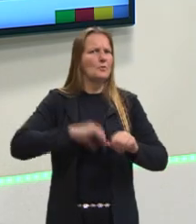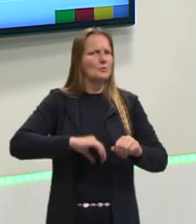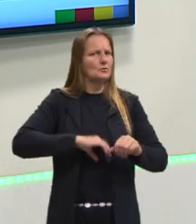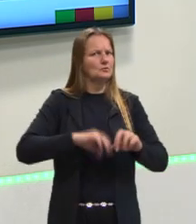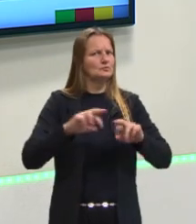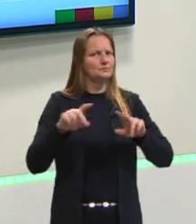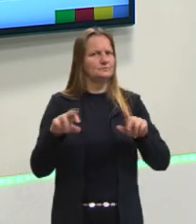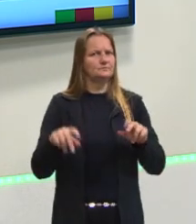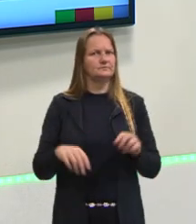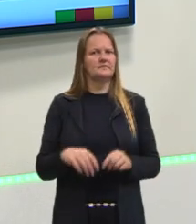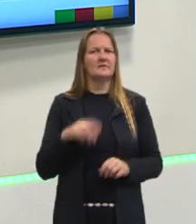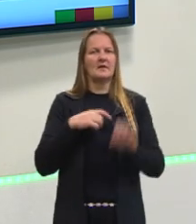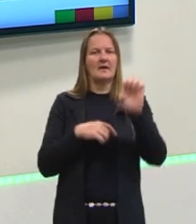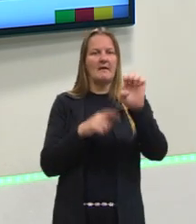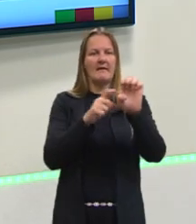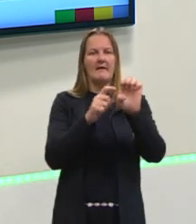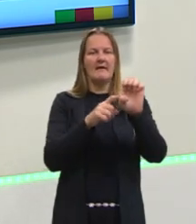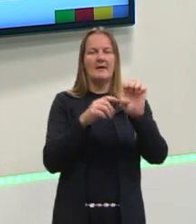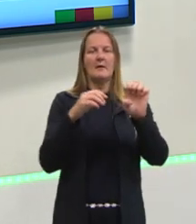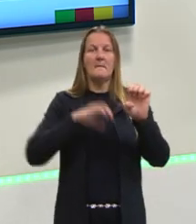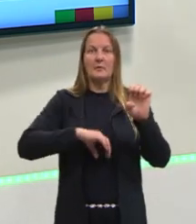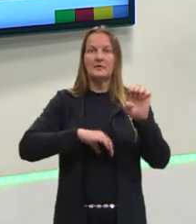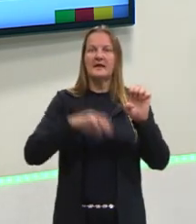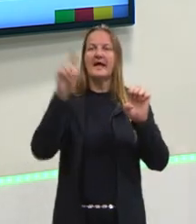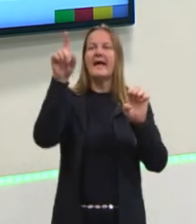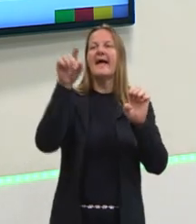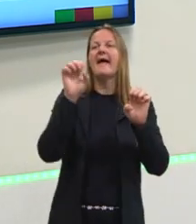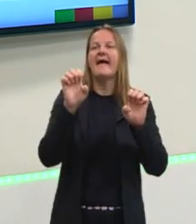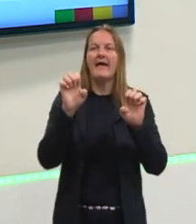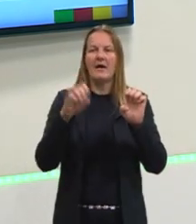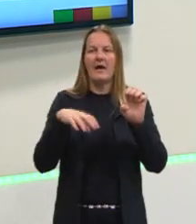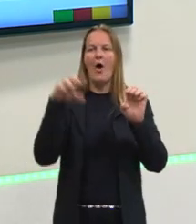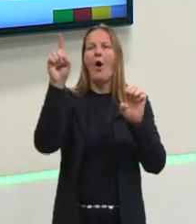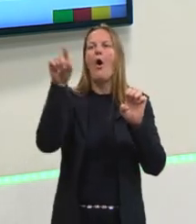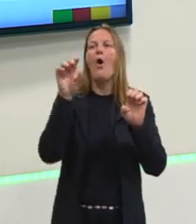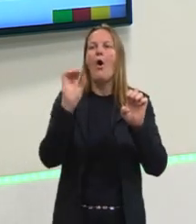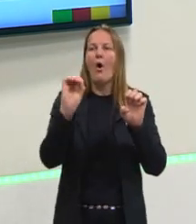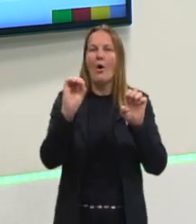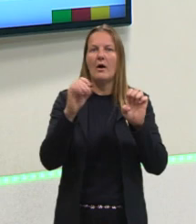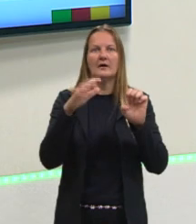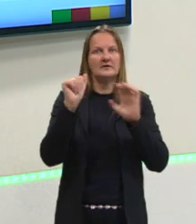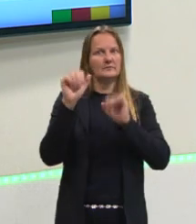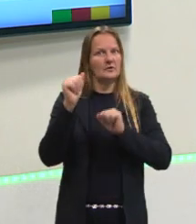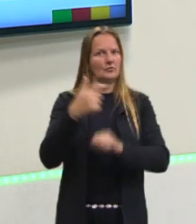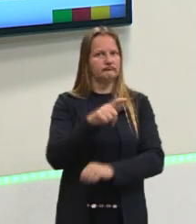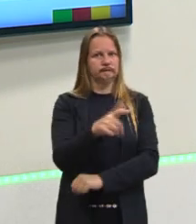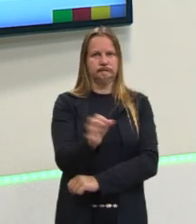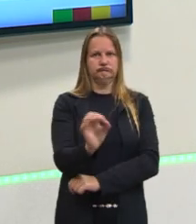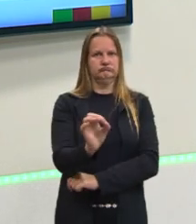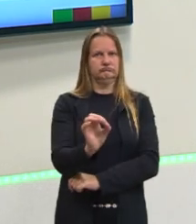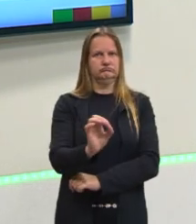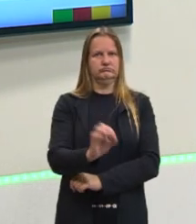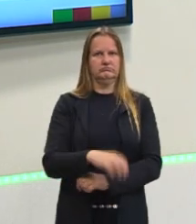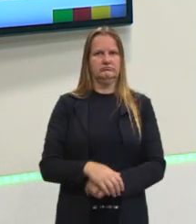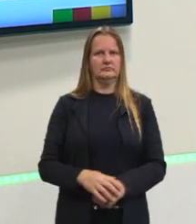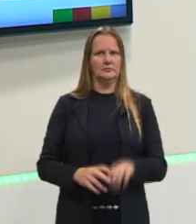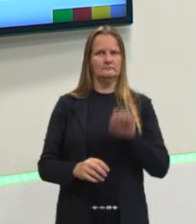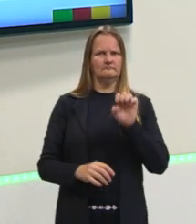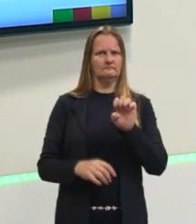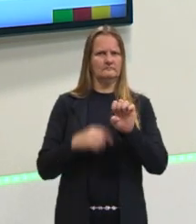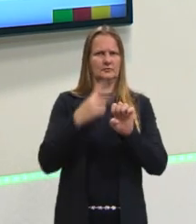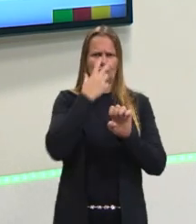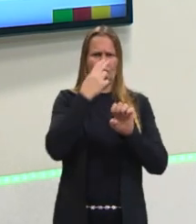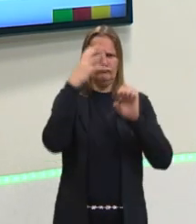ter o E, o O, nós, na língua espanhola, vamos sempre mantê-los